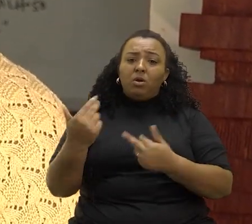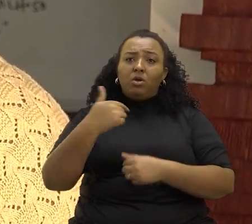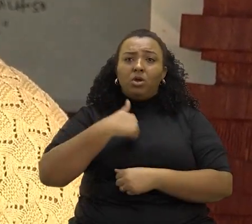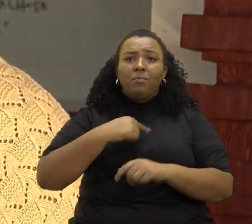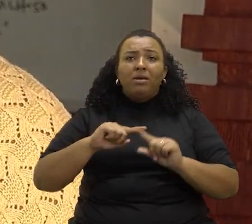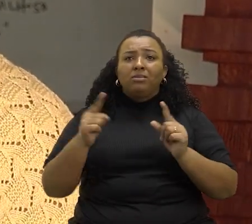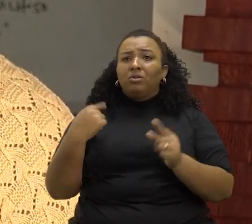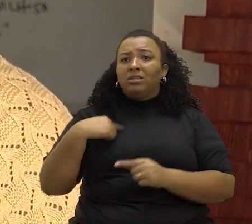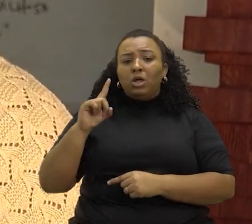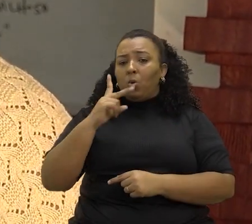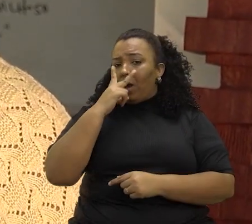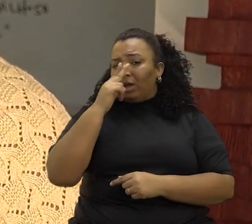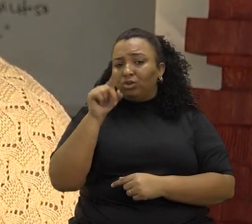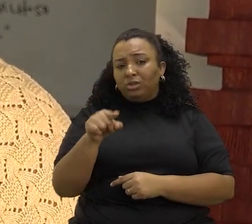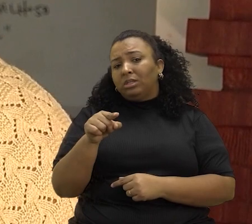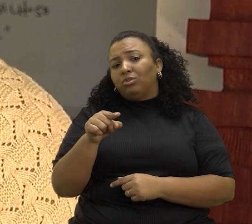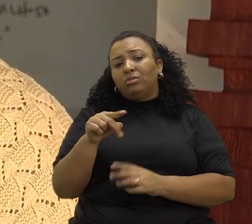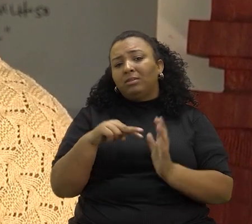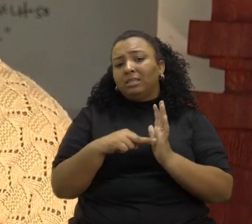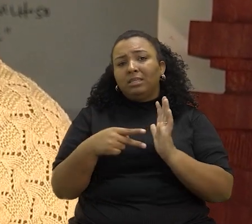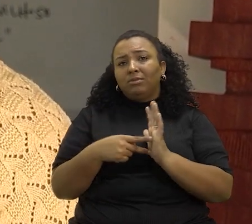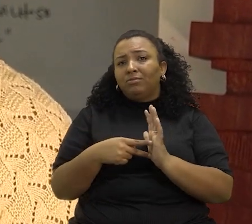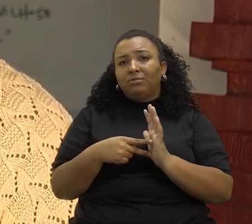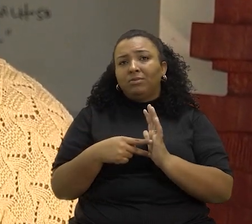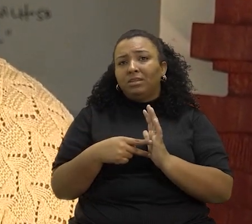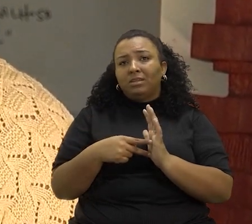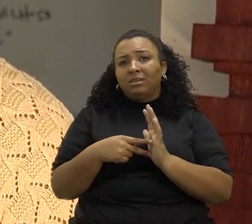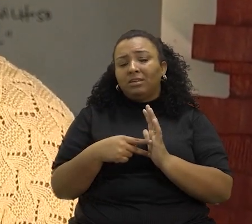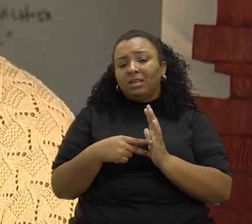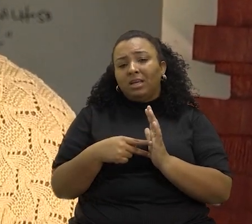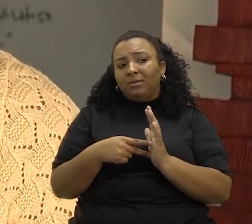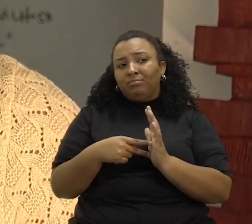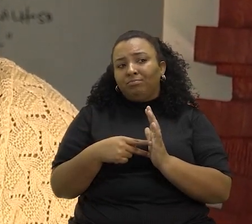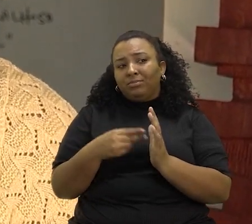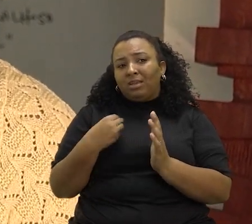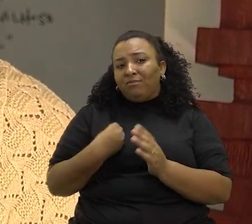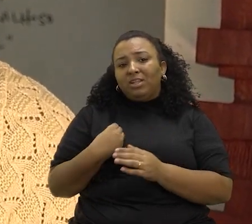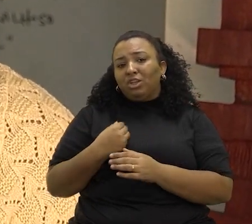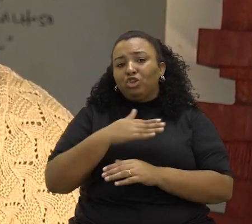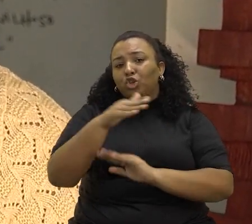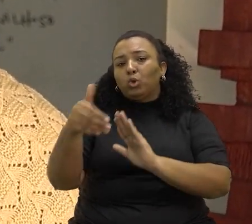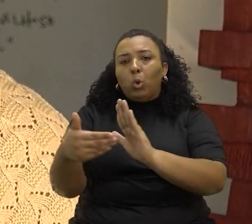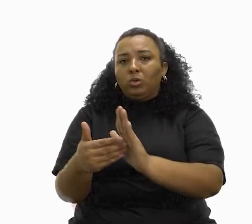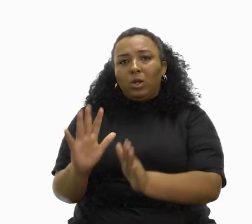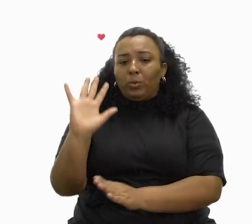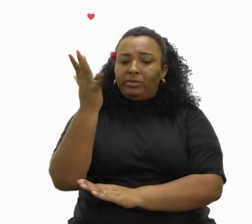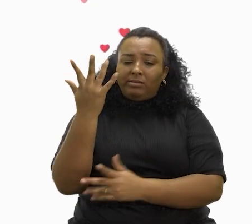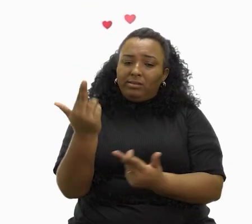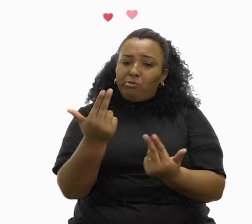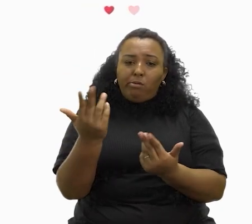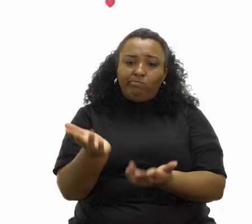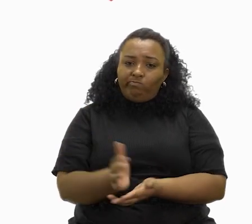eu estou vivendo, mas eu não acho que isso é uma realidade para todos, infelizmente.